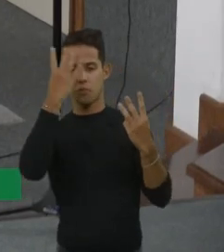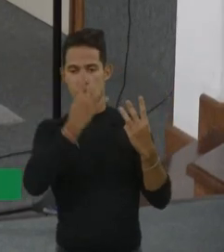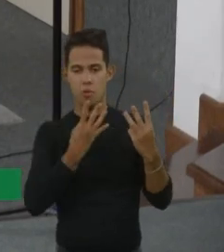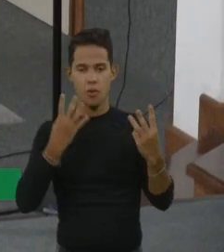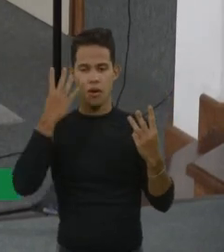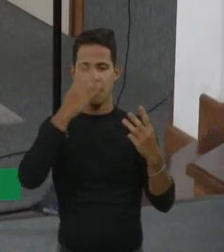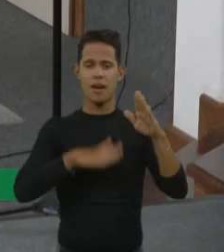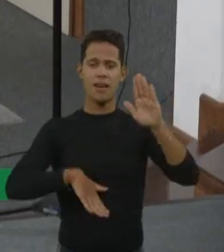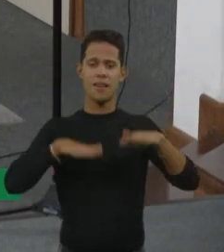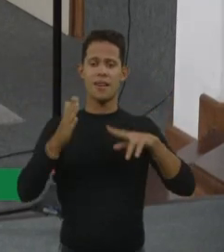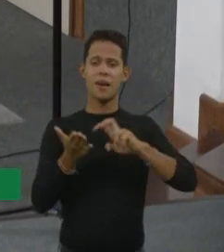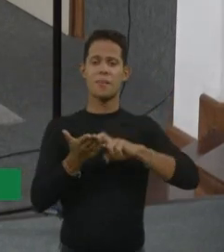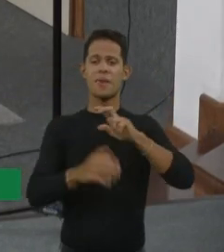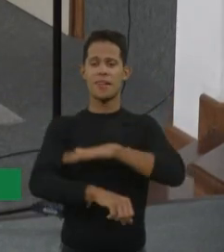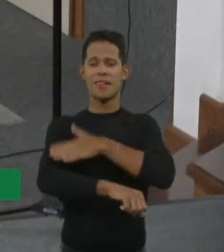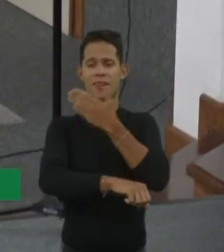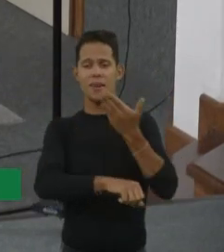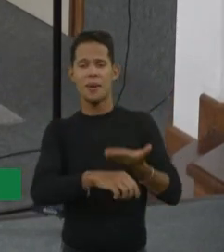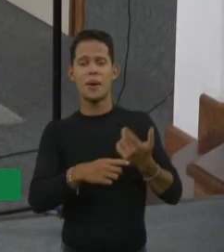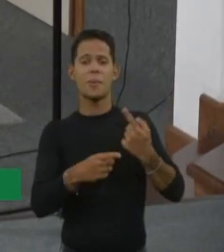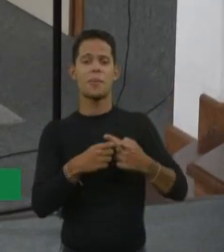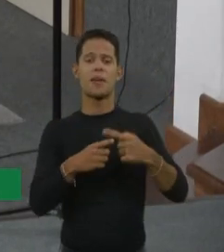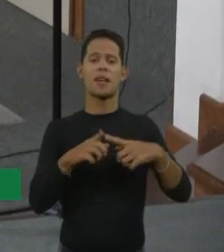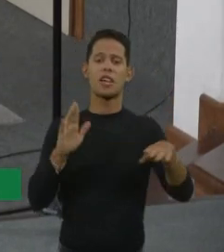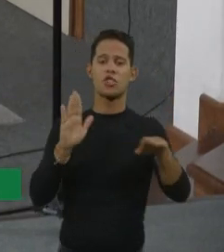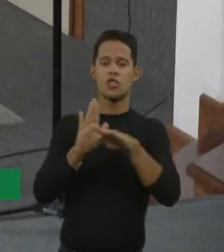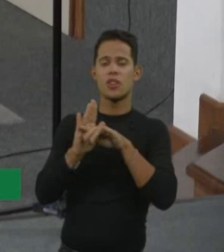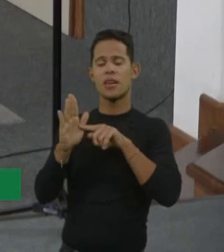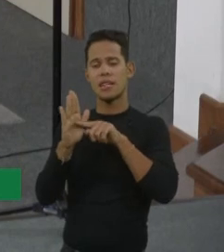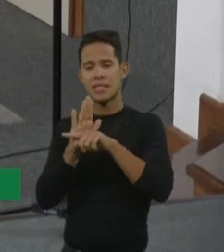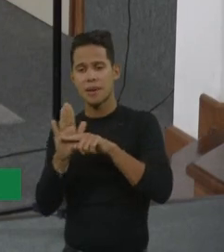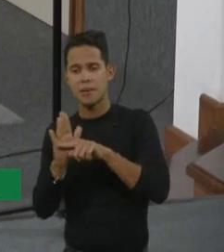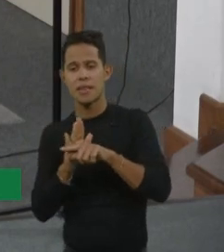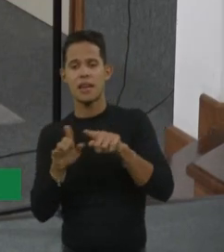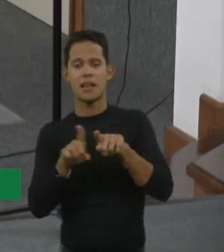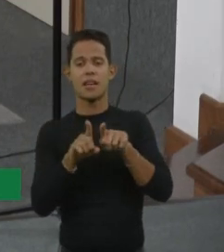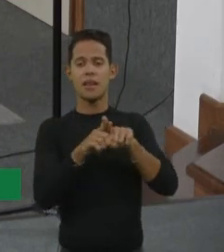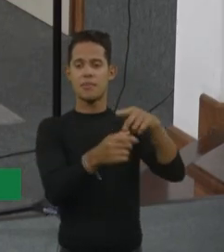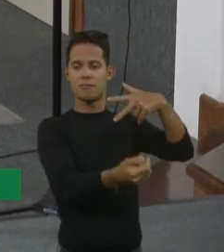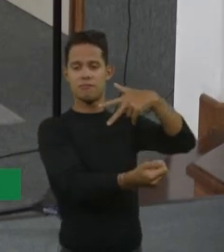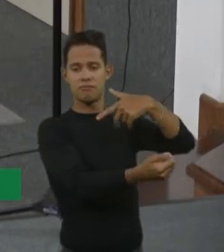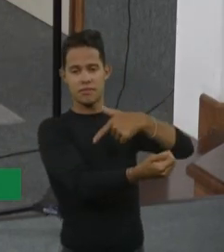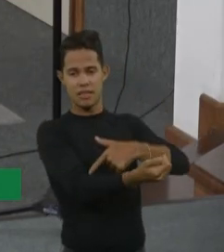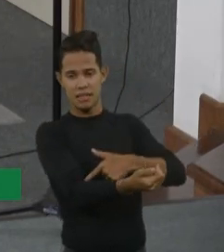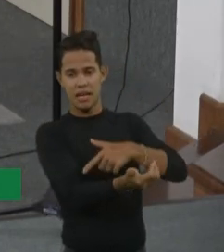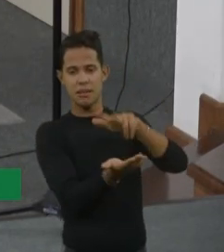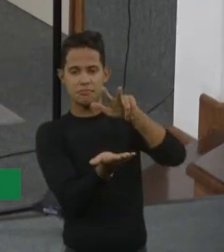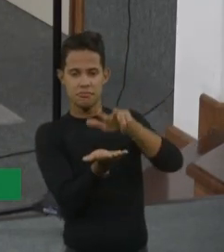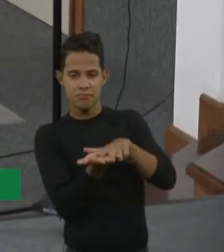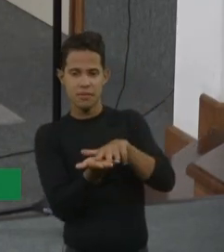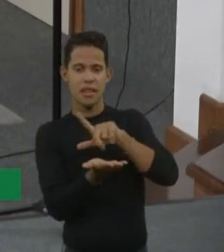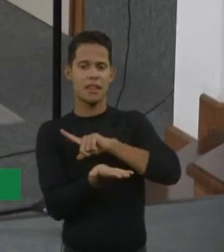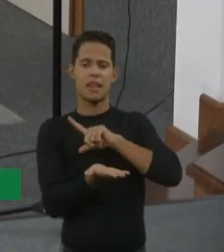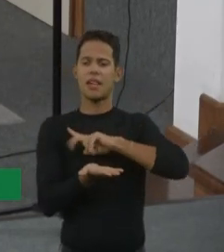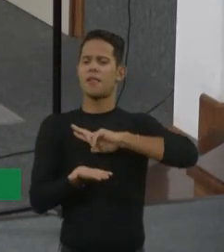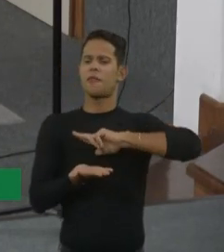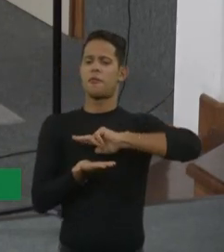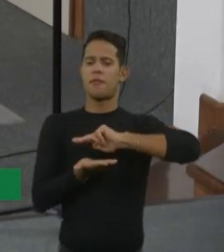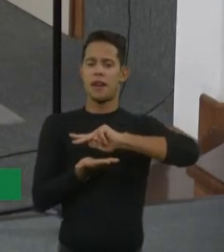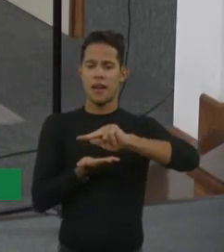inteira, porque tem que chegar, tem que examinar, fazer as prescrições, internar, né? E a gente tem vários pacientes com